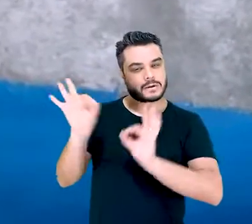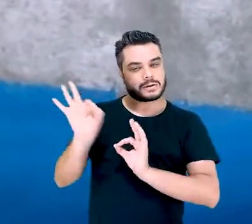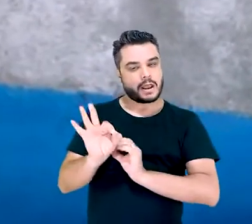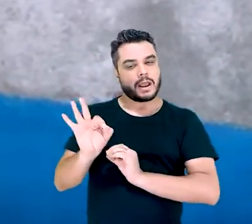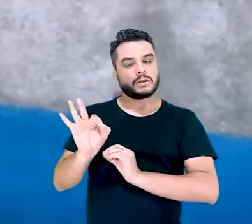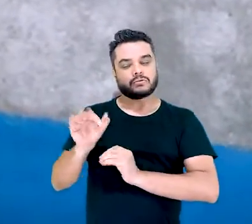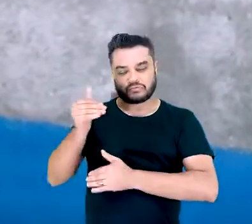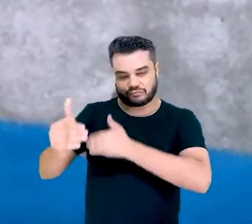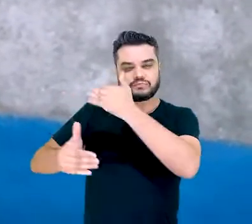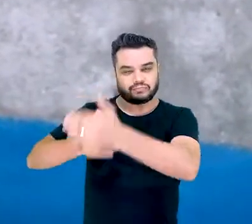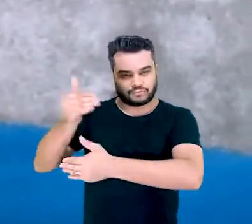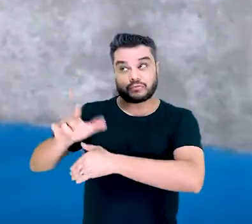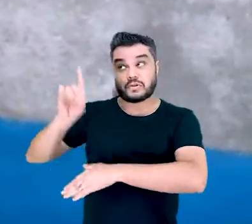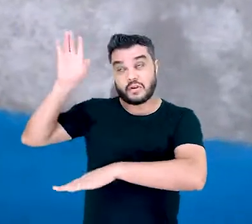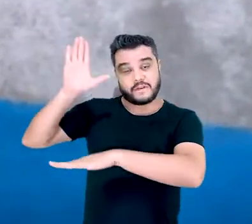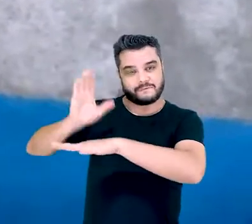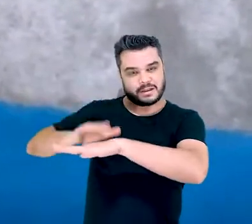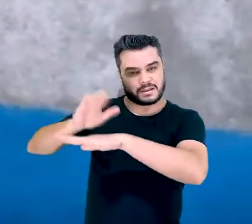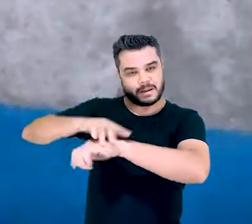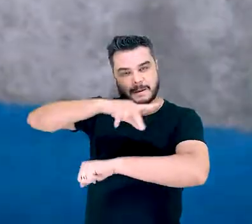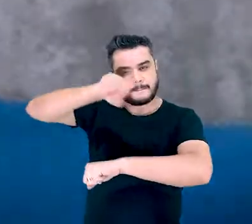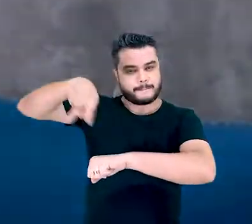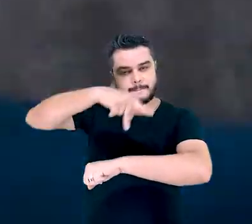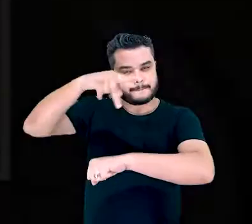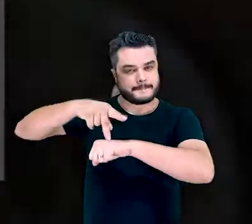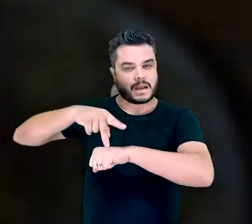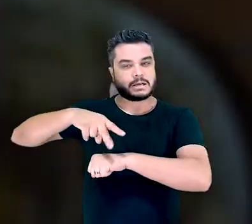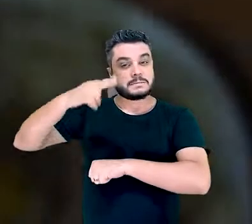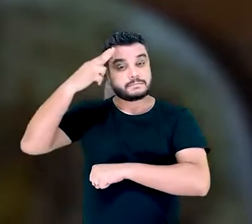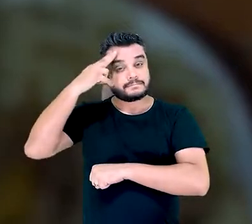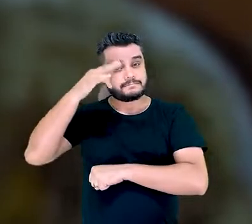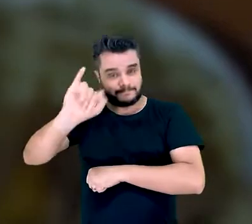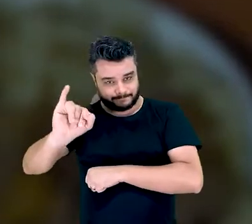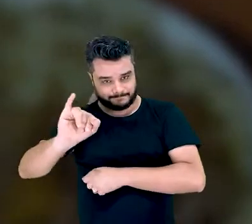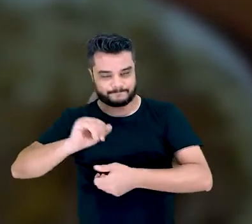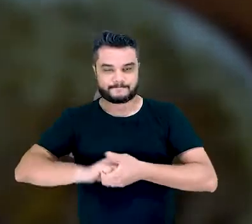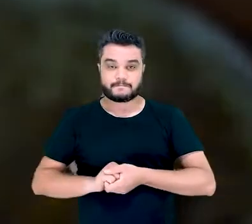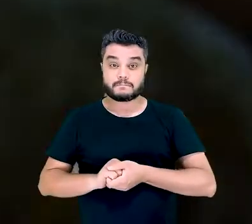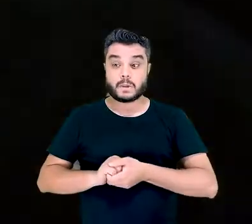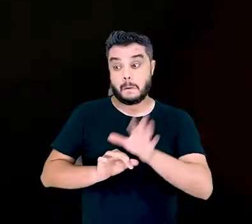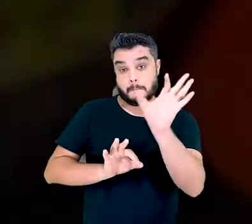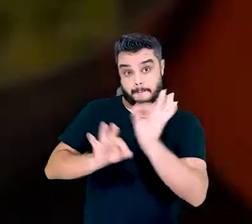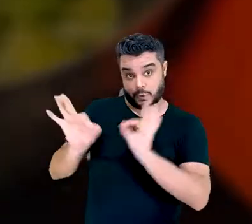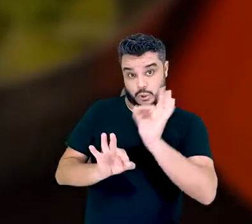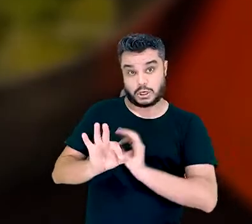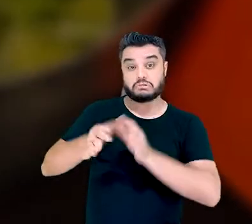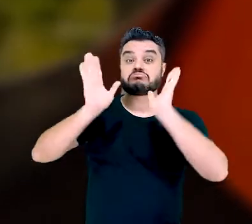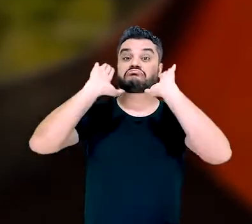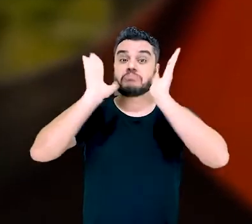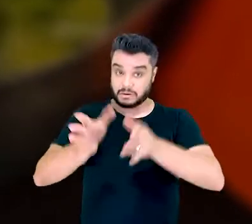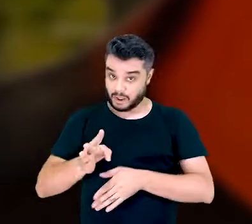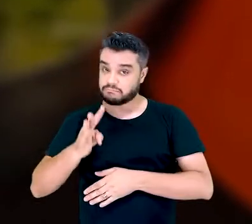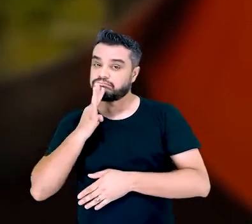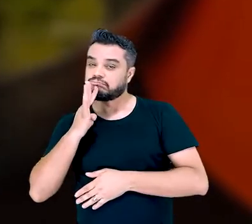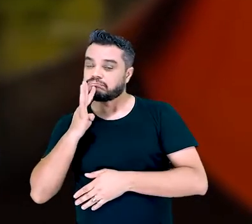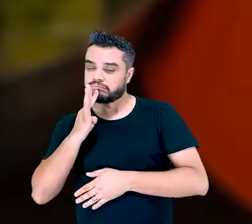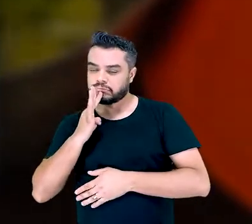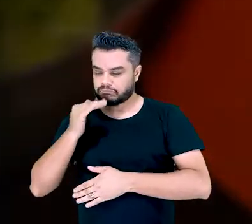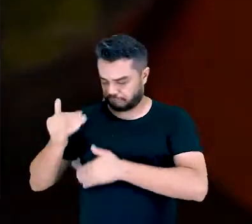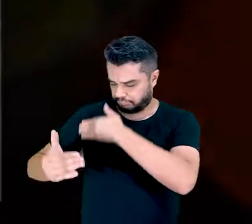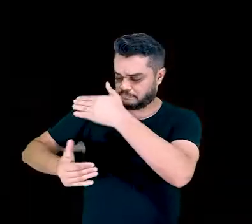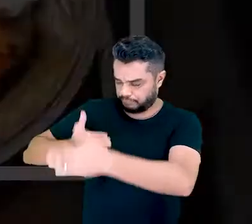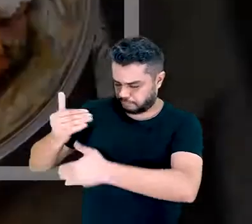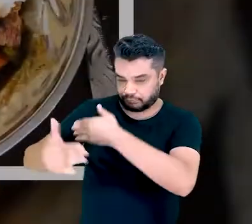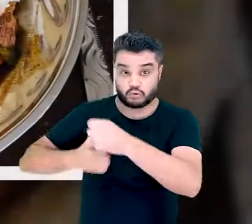do que o Senhor tem feito aqui no Haiti. Além dos projetos que vocês já conhecem, que nós desenvolvemos aqui,